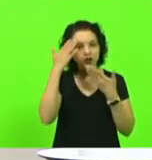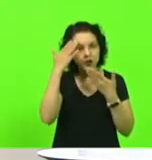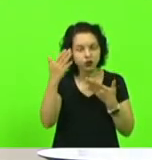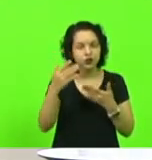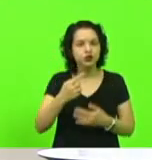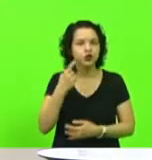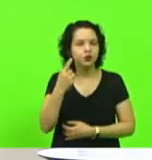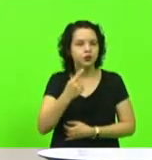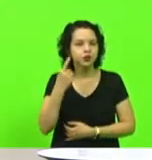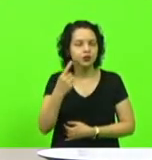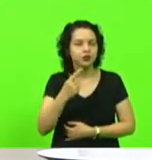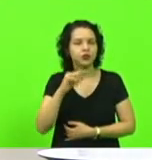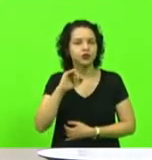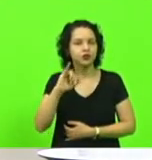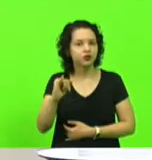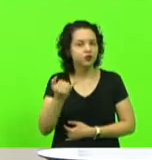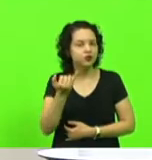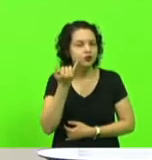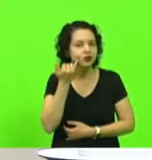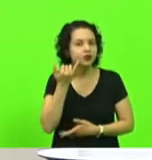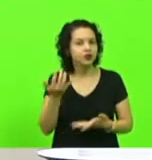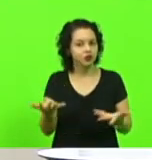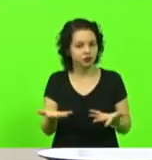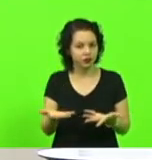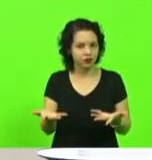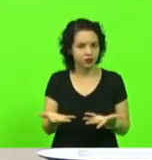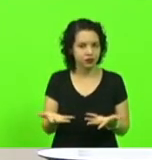Lopes que concede, neste momento,